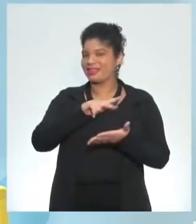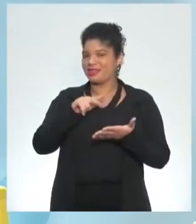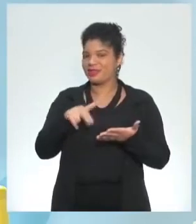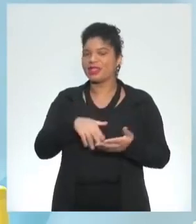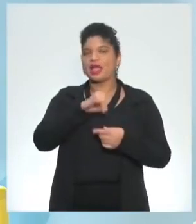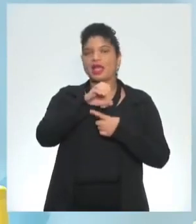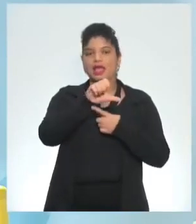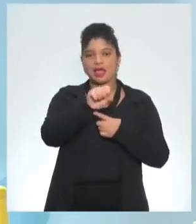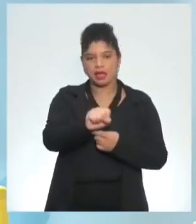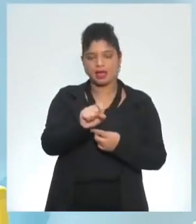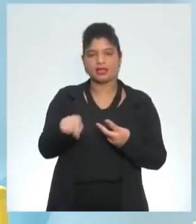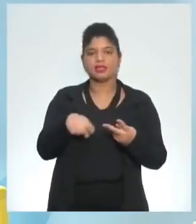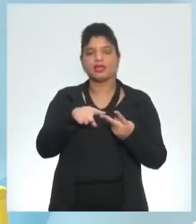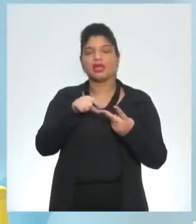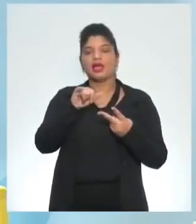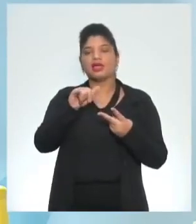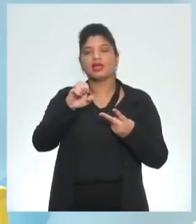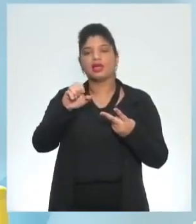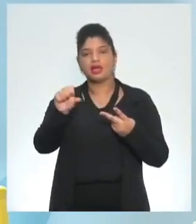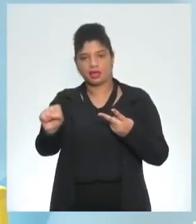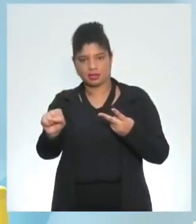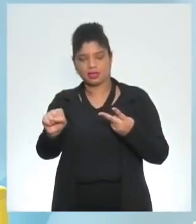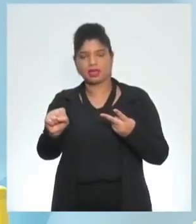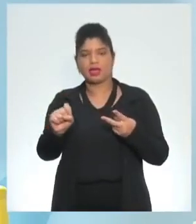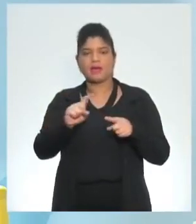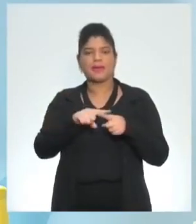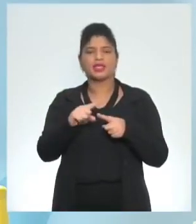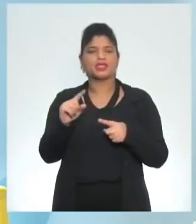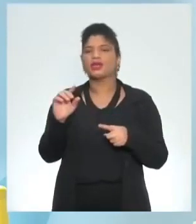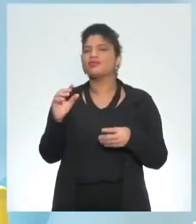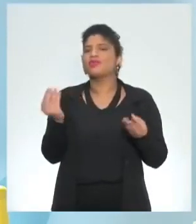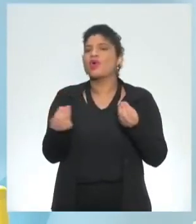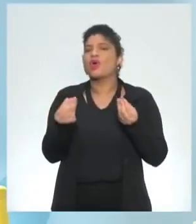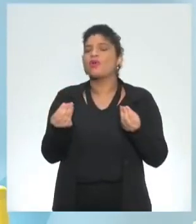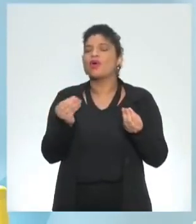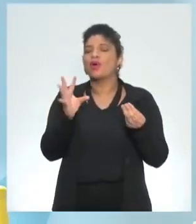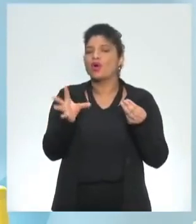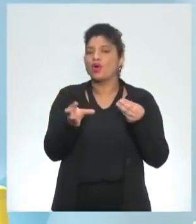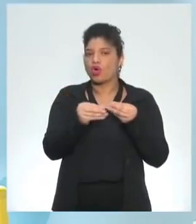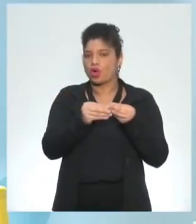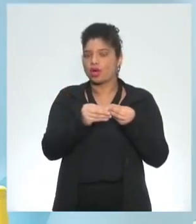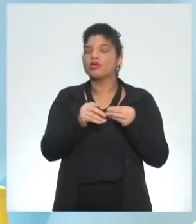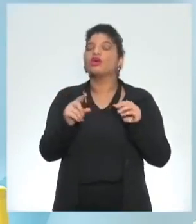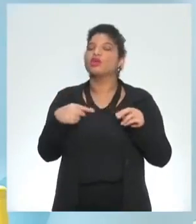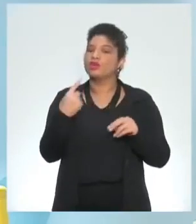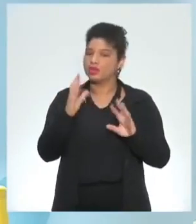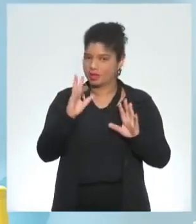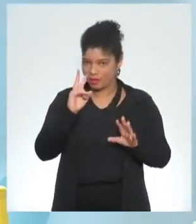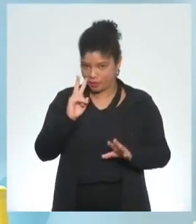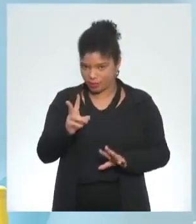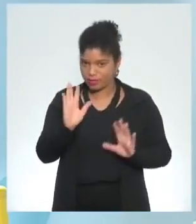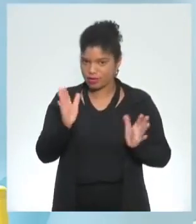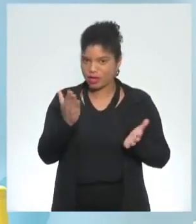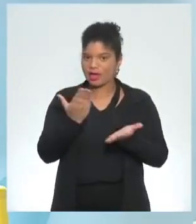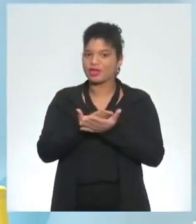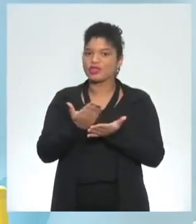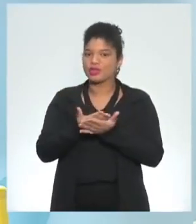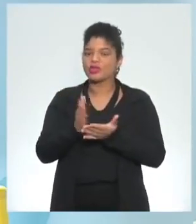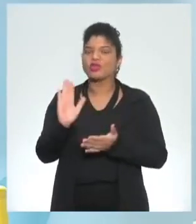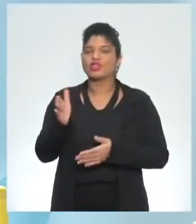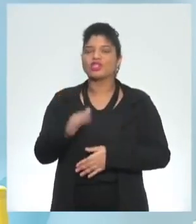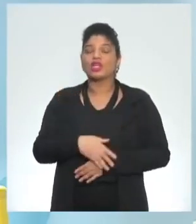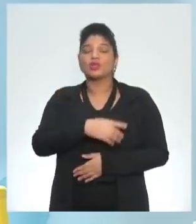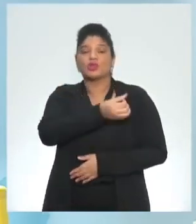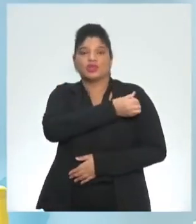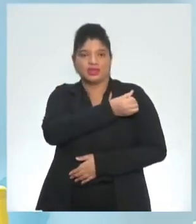es vai ter ies quando é que isso acontece nós já vimos isso durante o bimestre e a gente estudou isso lá no sexto